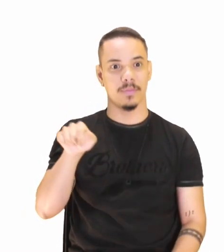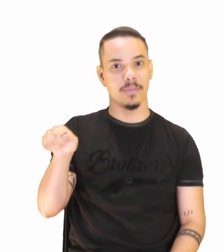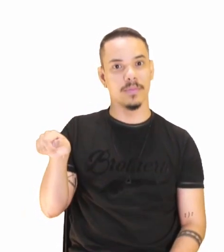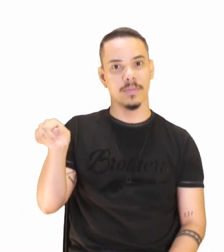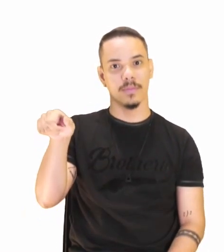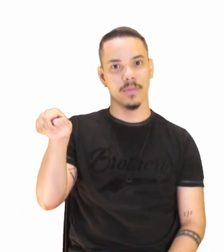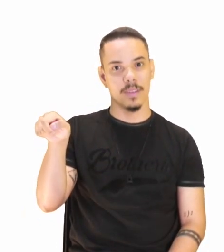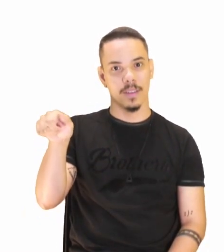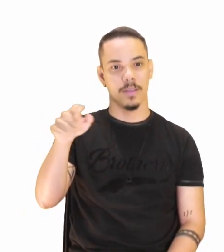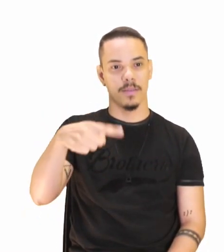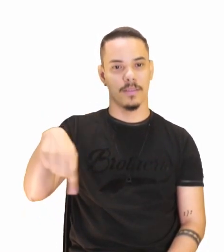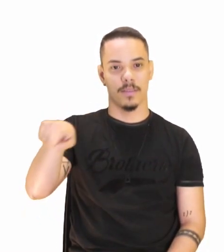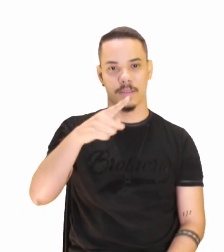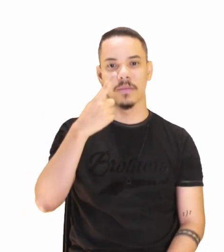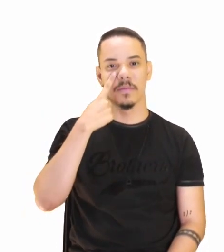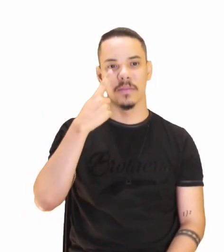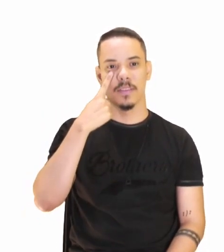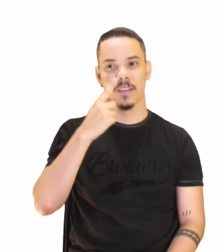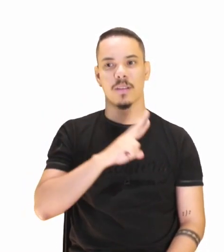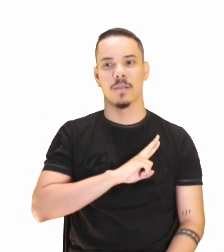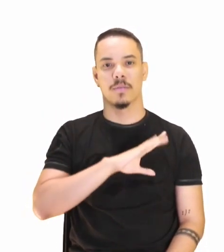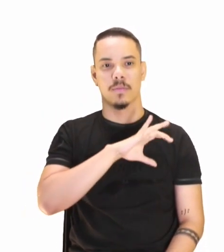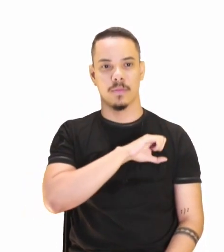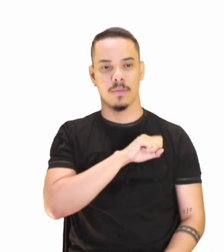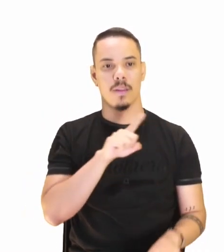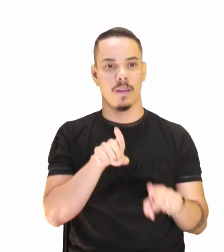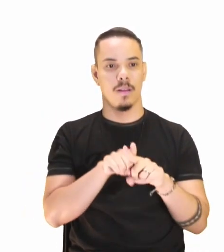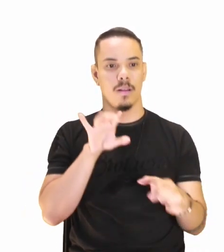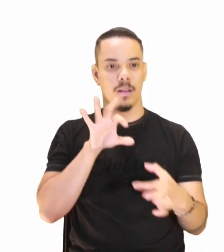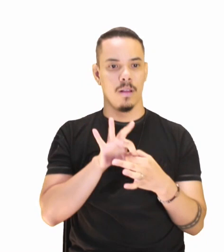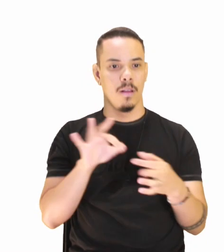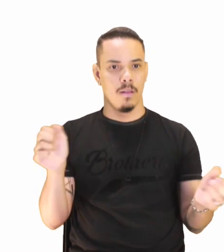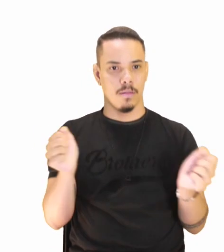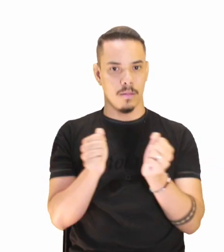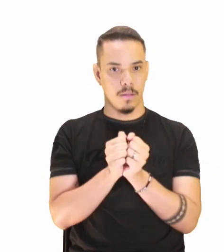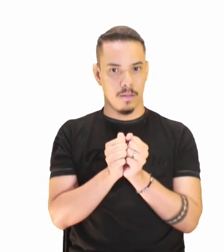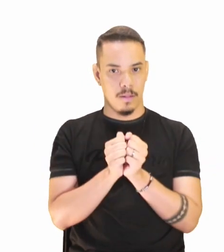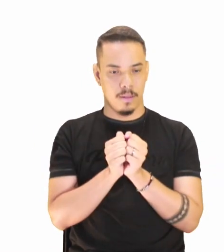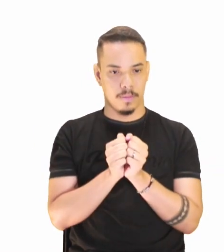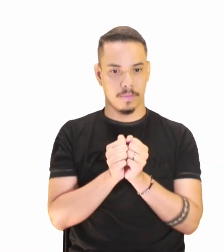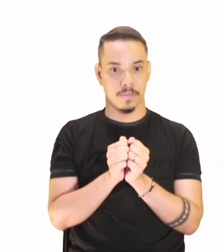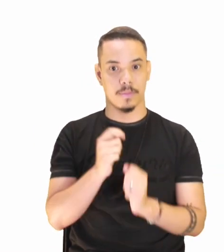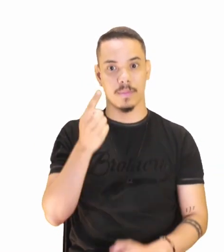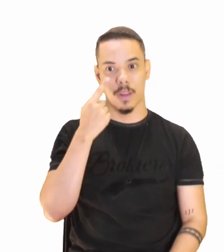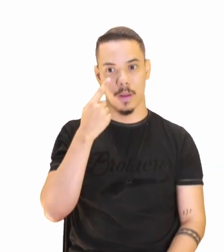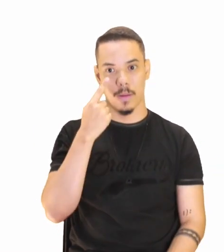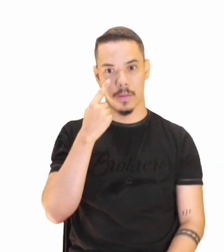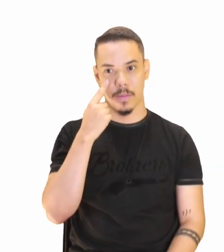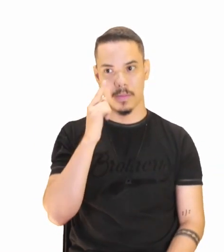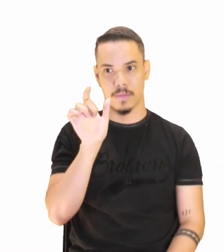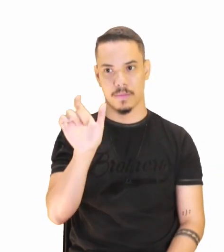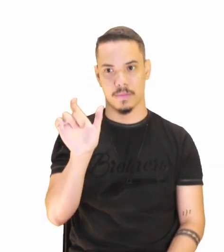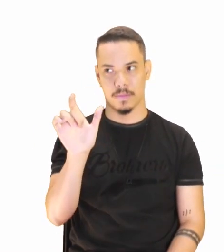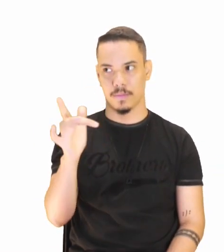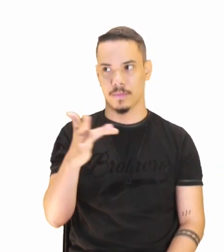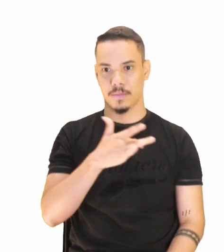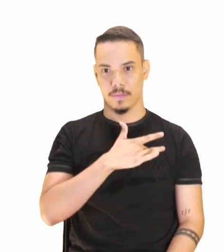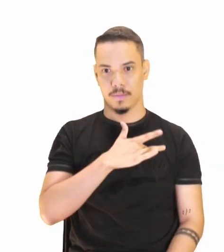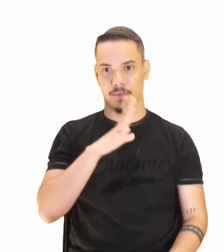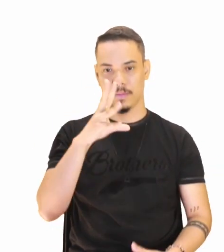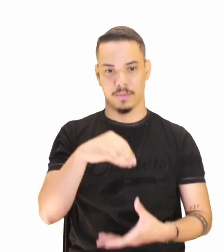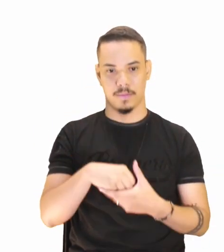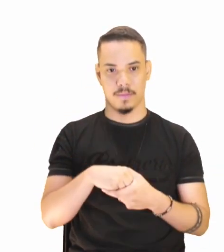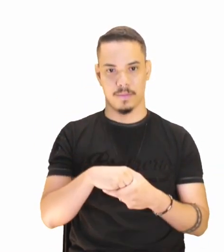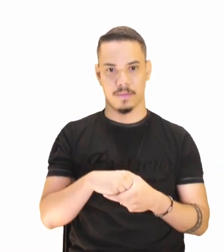você, nós vamos deixar romantismo vai estar vinculado. Olha essa palavra mágica, leva na mente e no coração, ó.